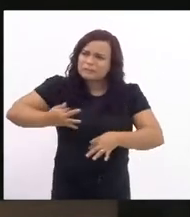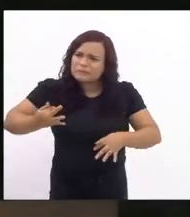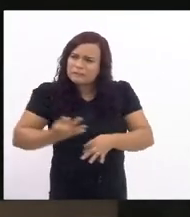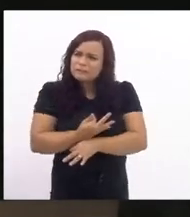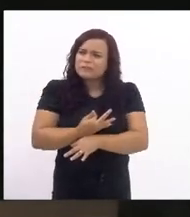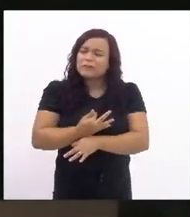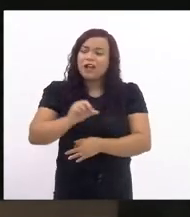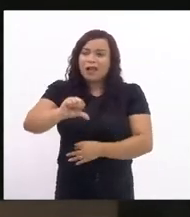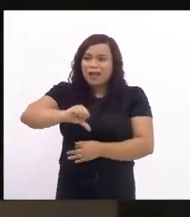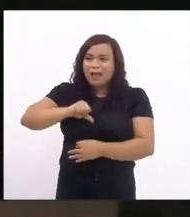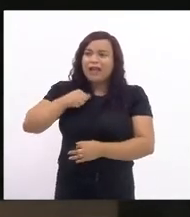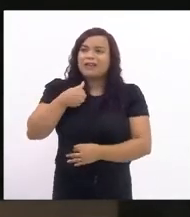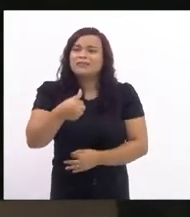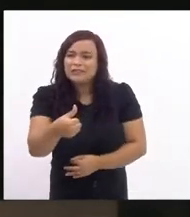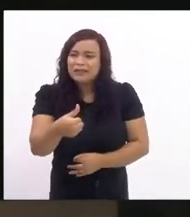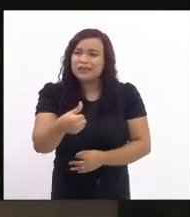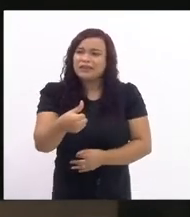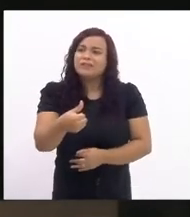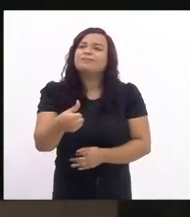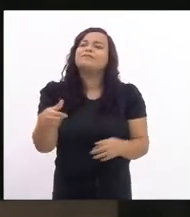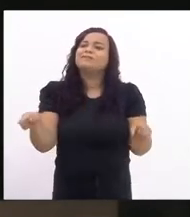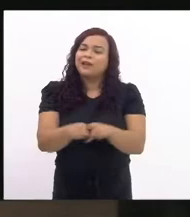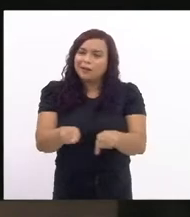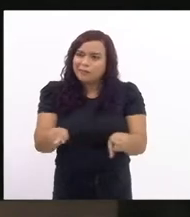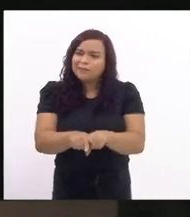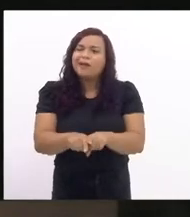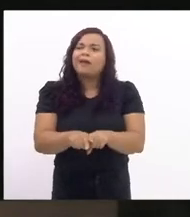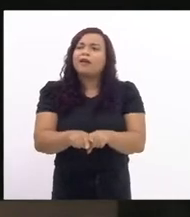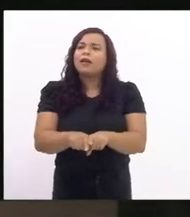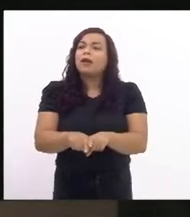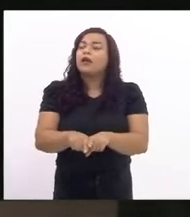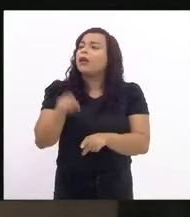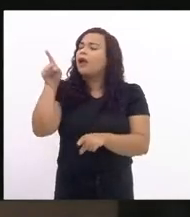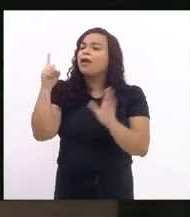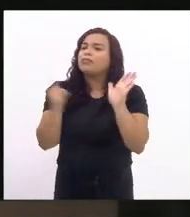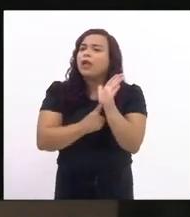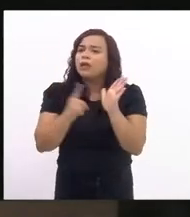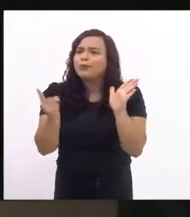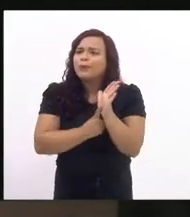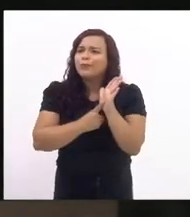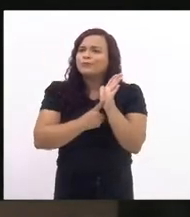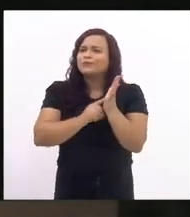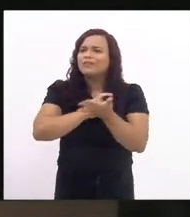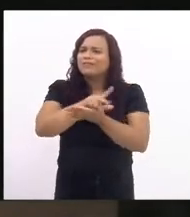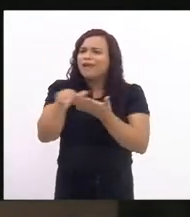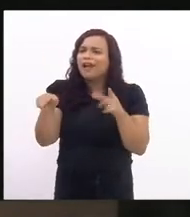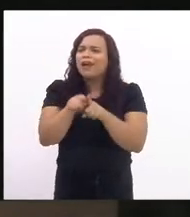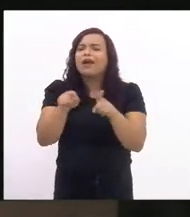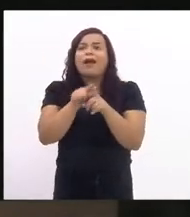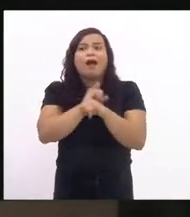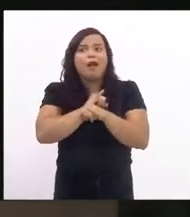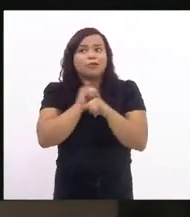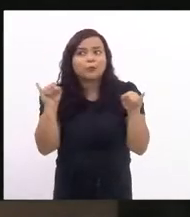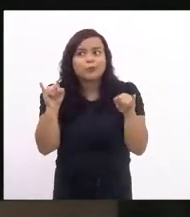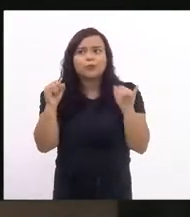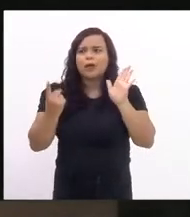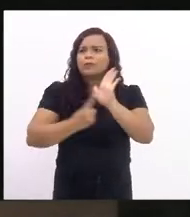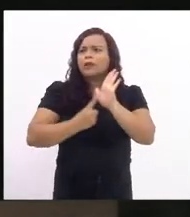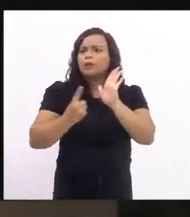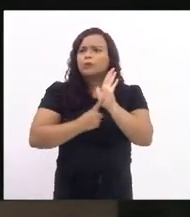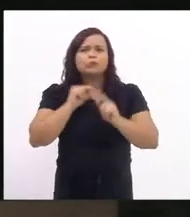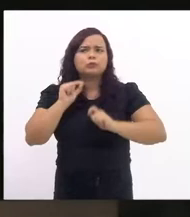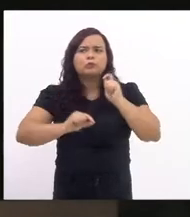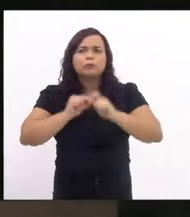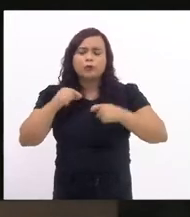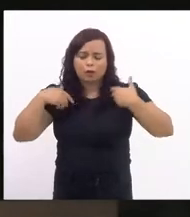resiliência e também de denúncia e anúncio denúncia de que o corpo